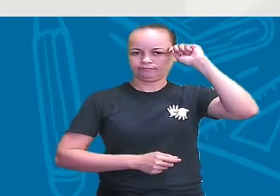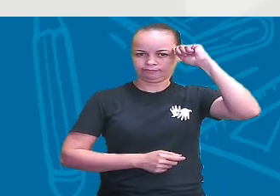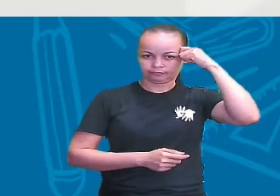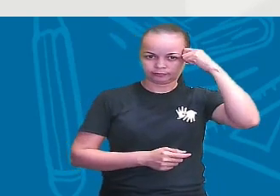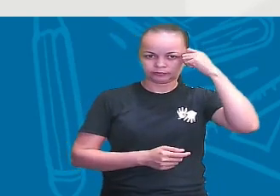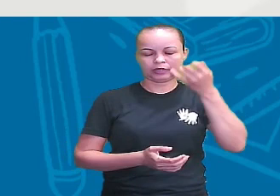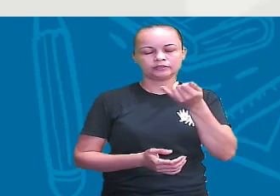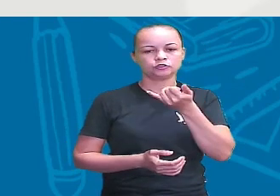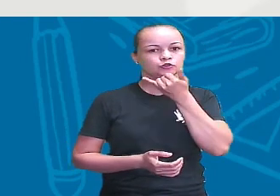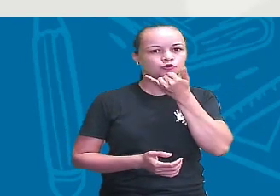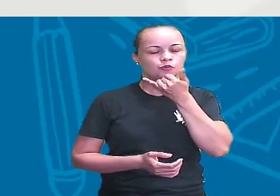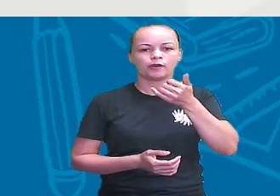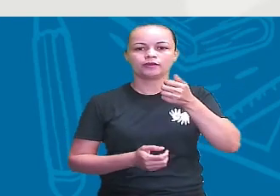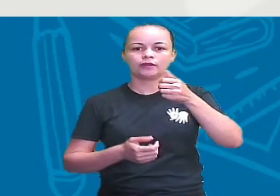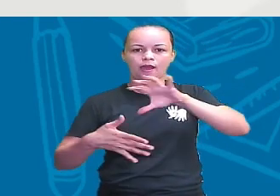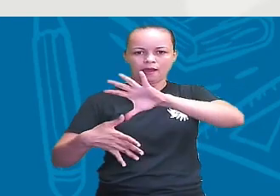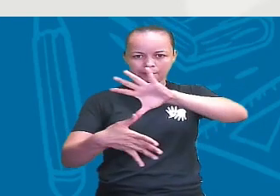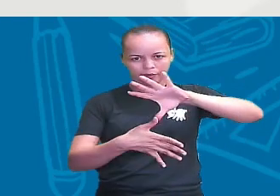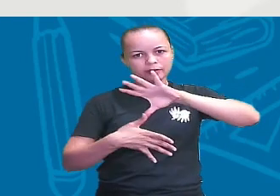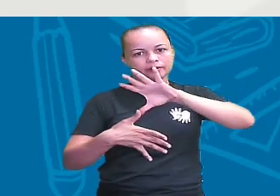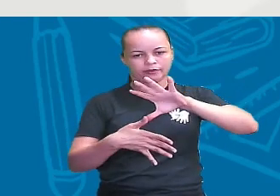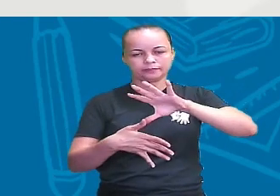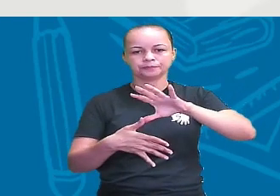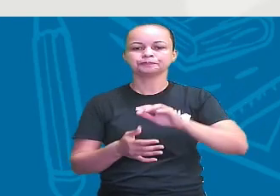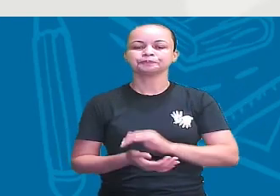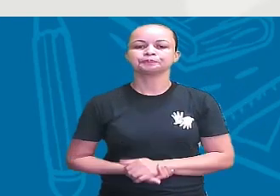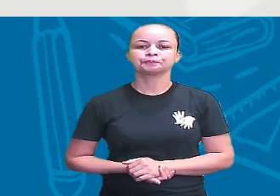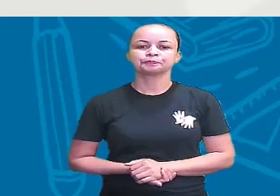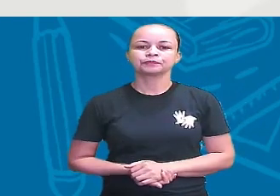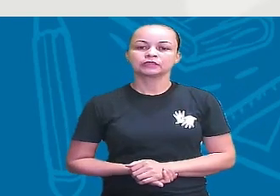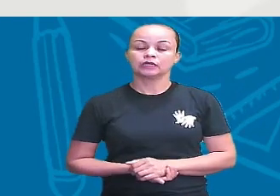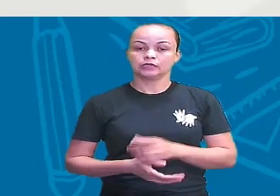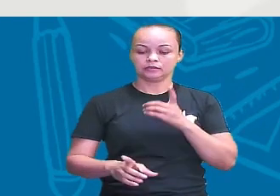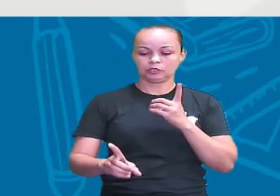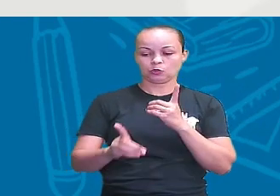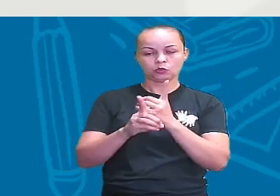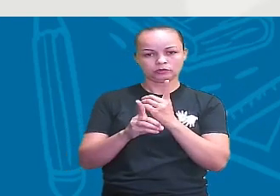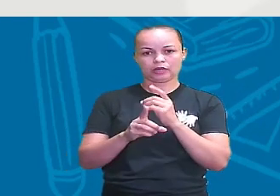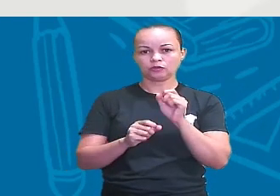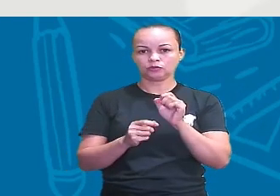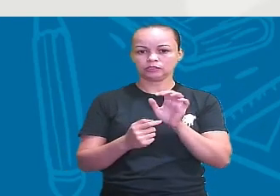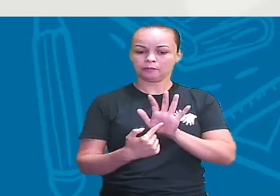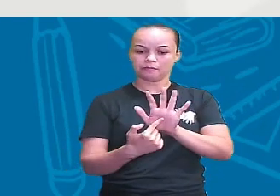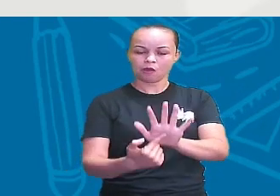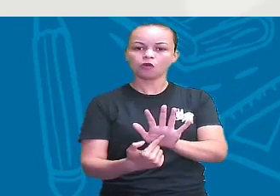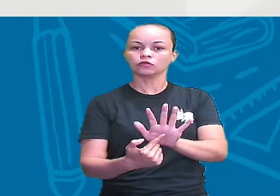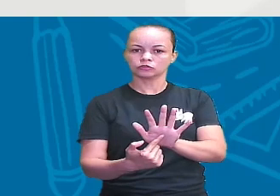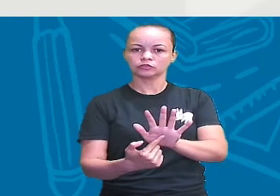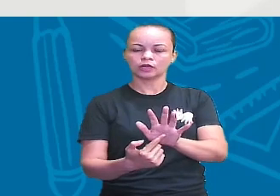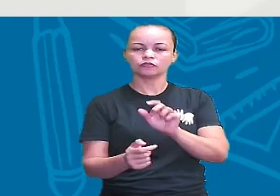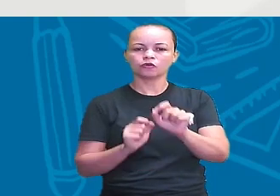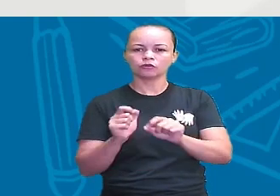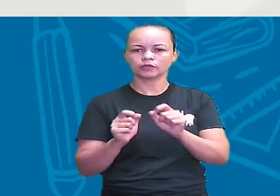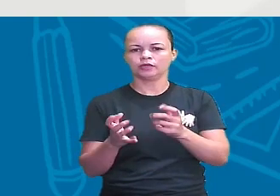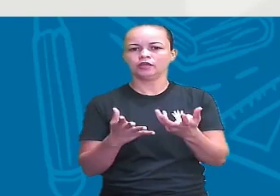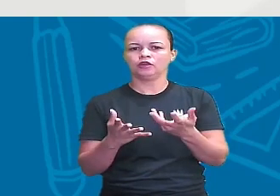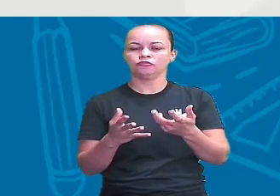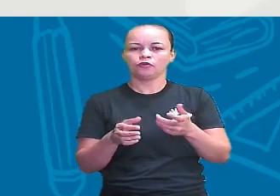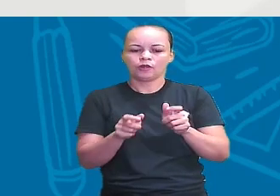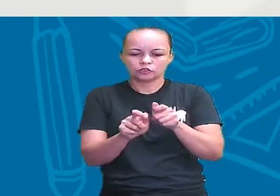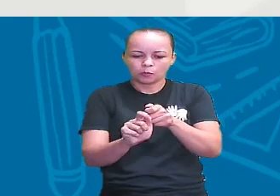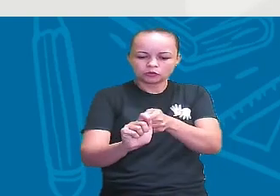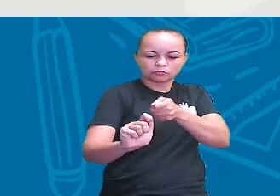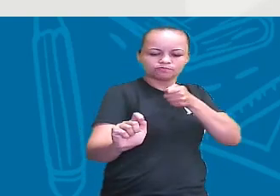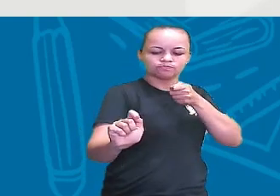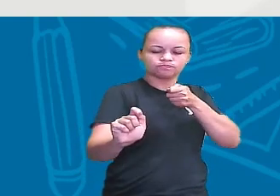Da África não, perdão, na América, certo, gente? E aí, eles encontraram, uma coisa que se destaca, que eles encontraram lá, foram as pontas de flecha,